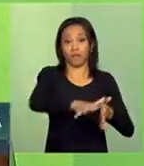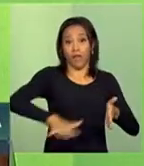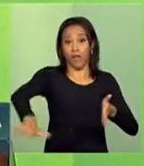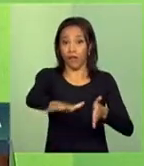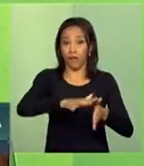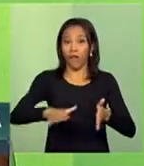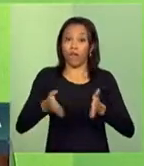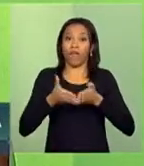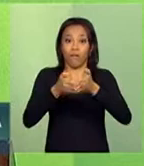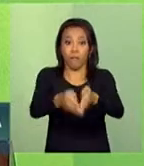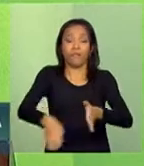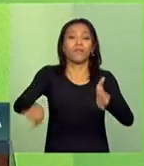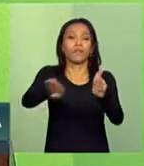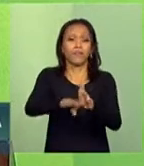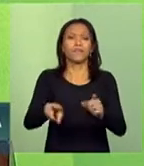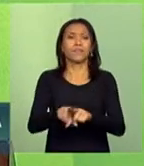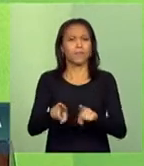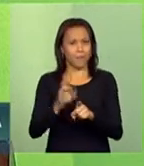São,